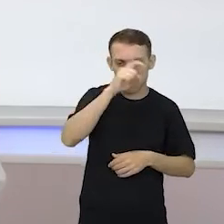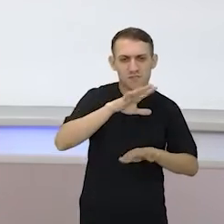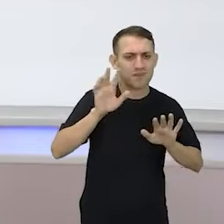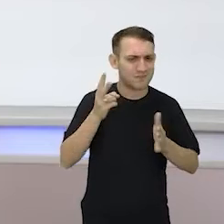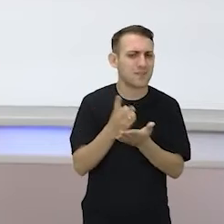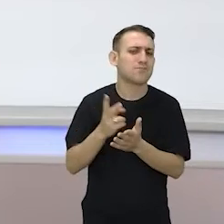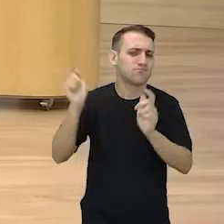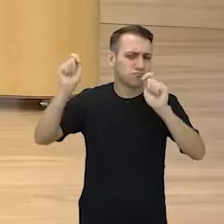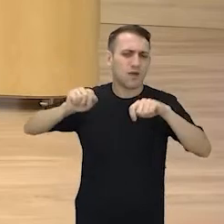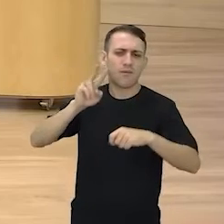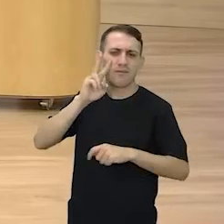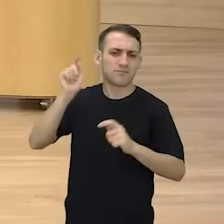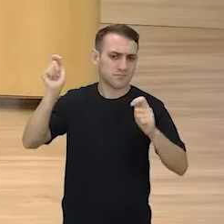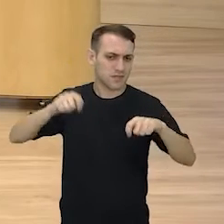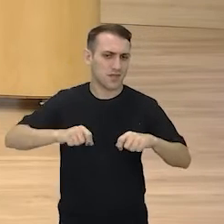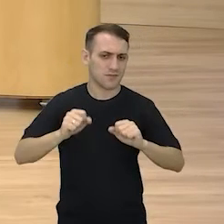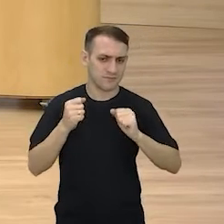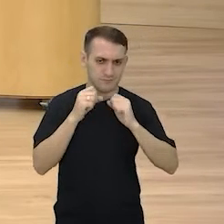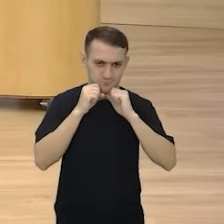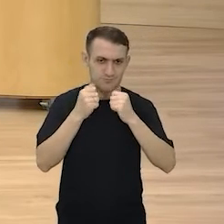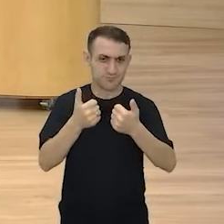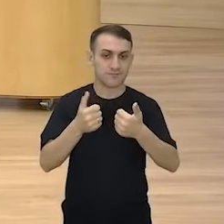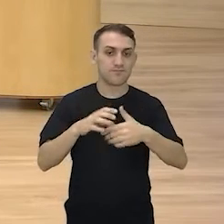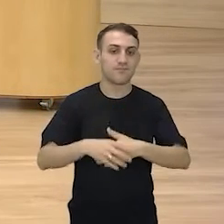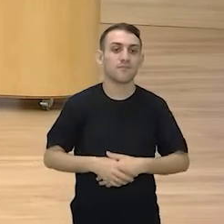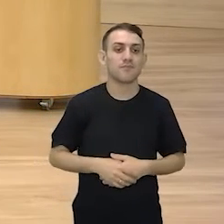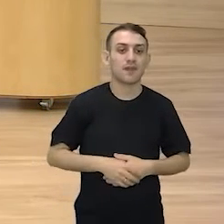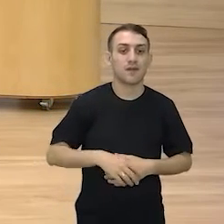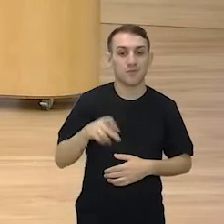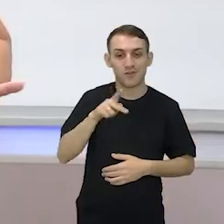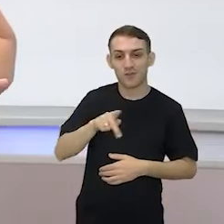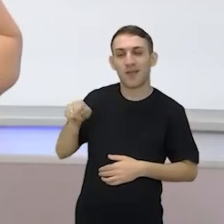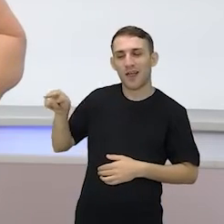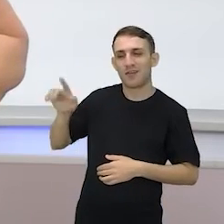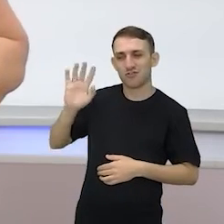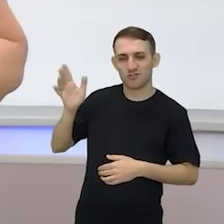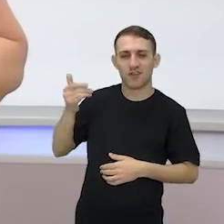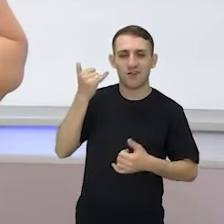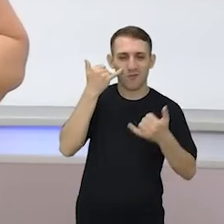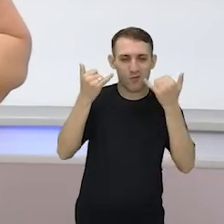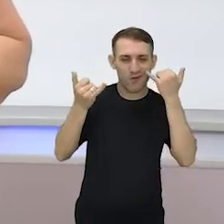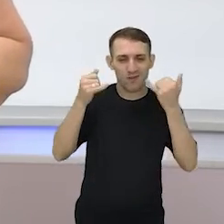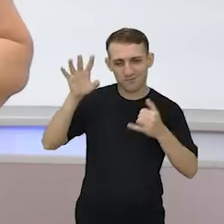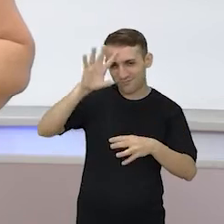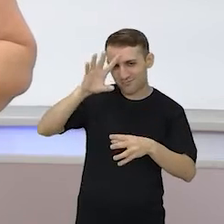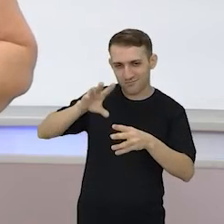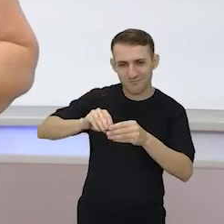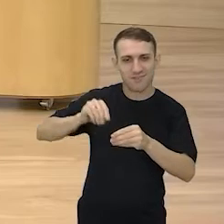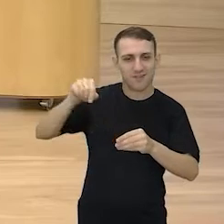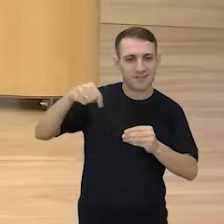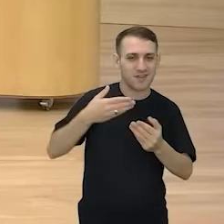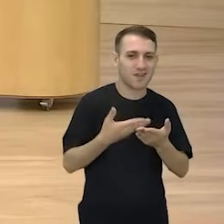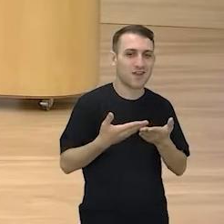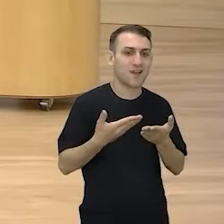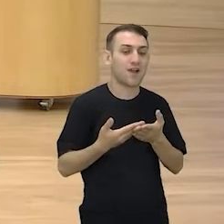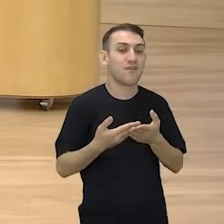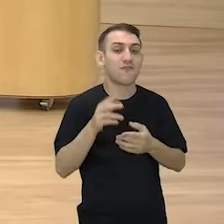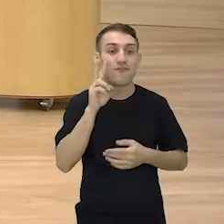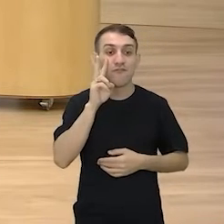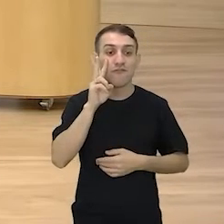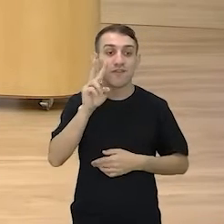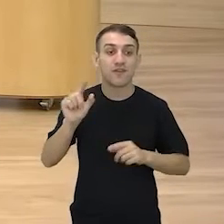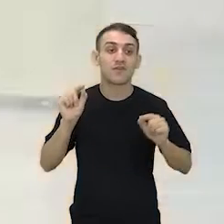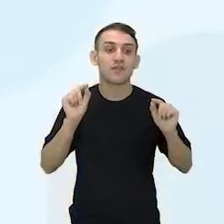sempre dá para ver. Tá. Tudo bem? Certo. Então, a professora Juliana já está se informando aí da nossa aula. Sim. E olha lá,